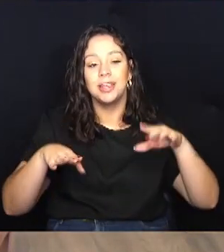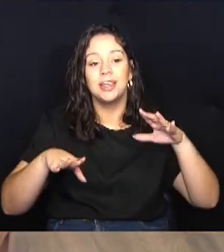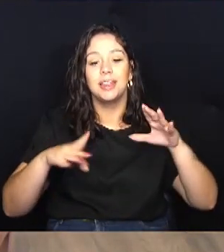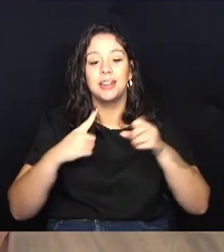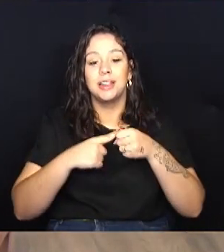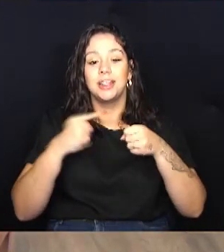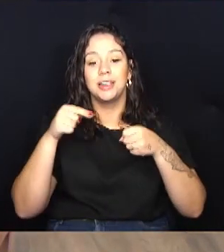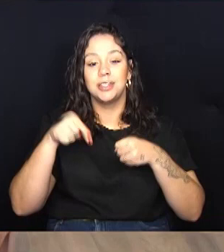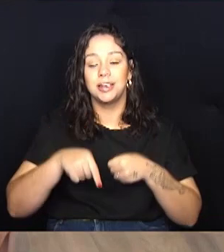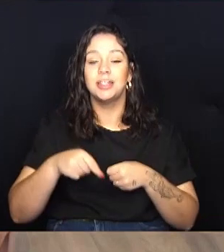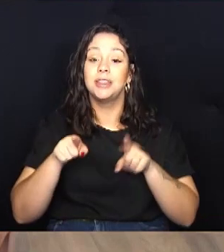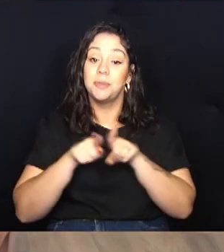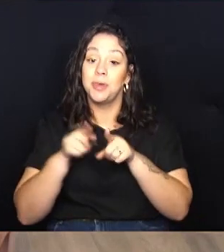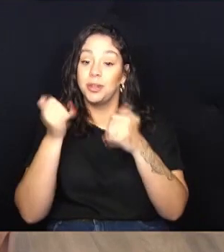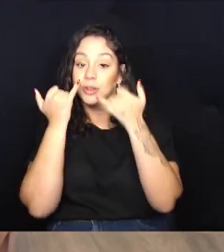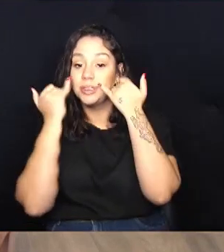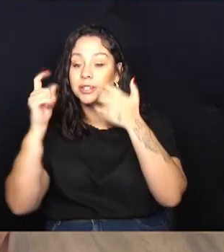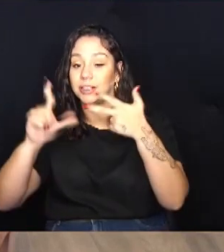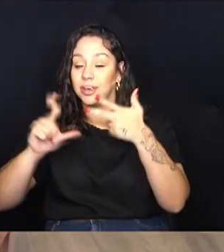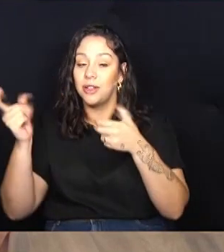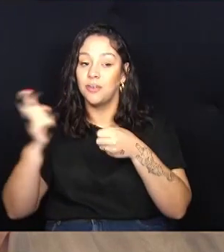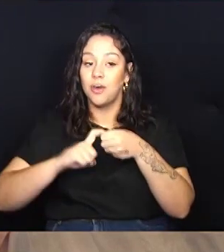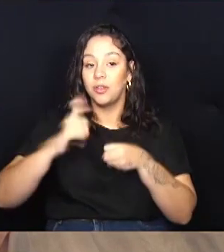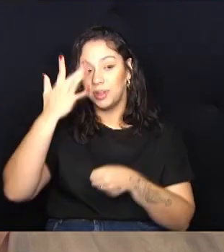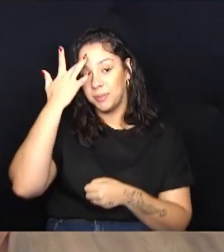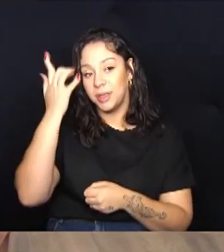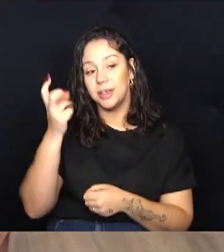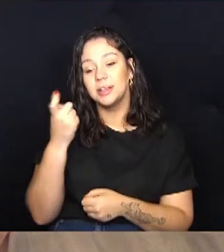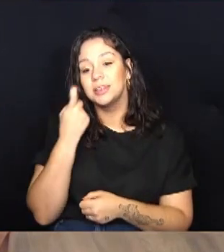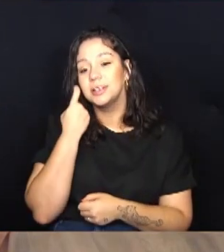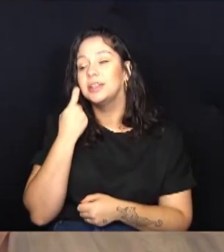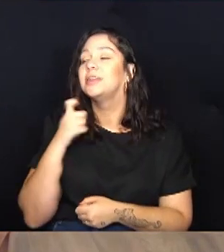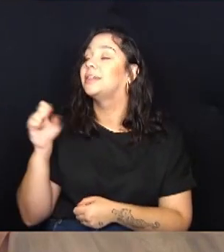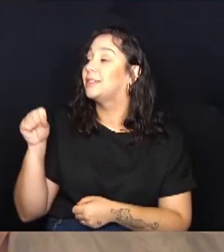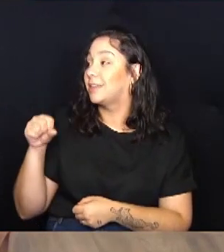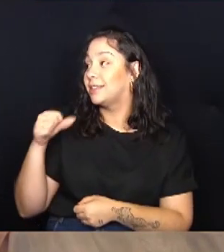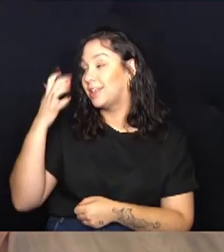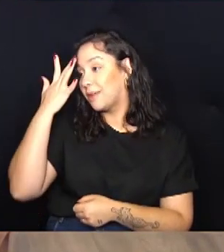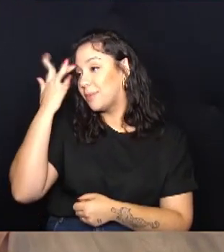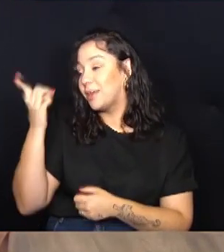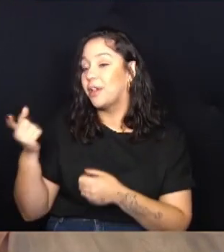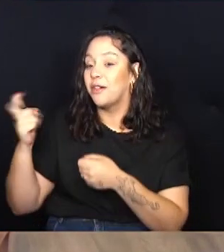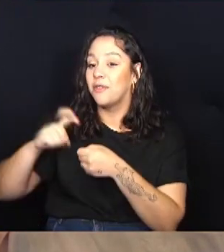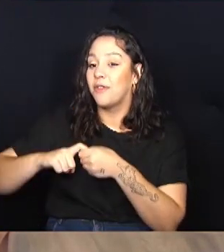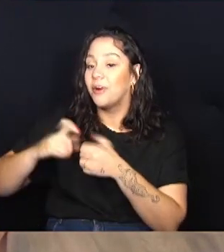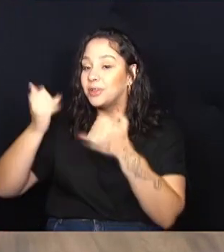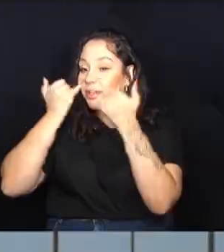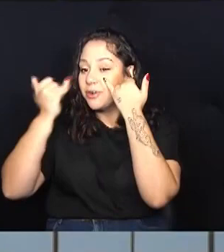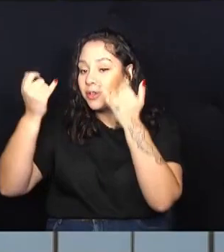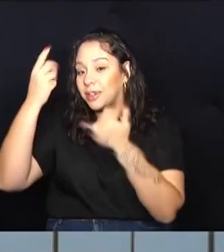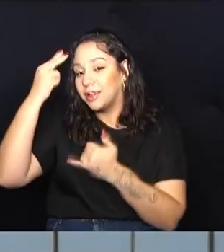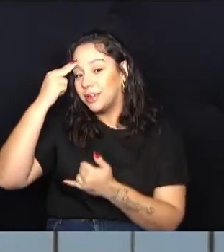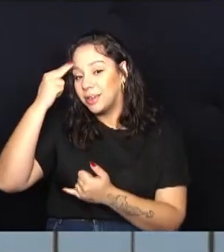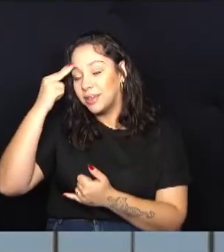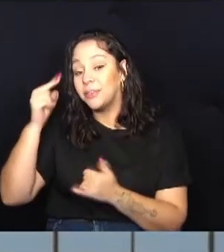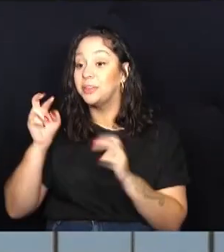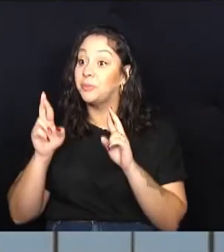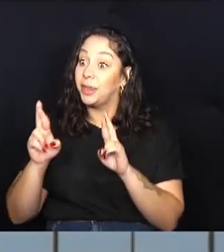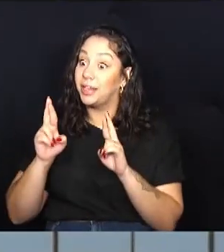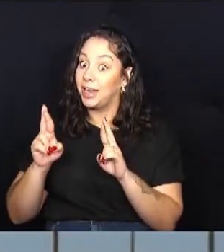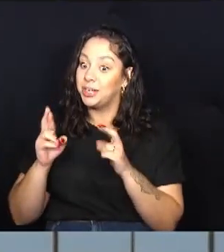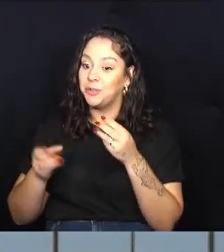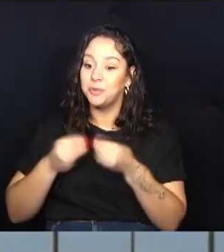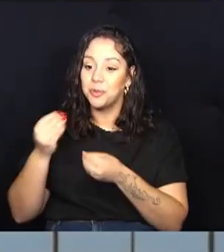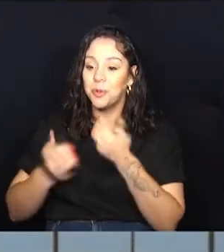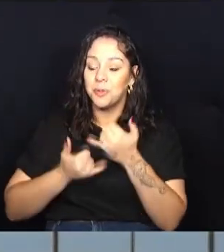notícias do Legislativo. Volta amanhã na sexta-feira com mais informações. É, amanhã a gente traz mais informações. Gabriel, essa expectativa para o jogo